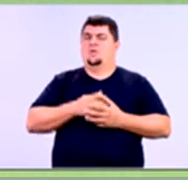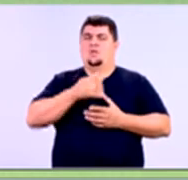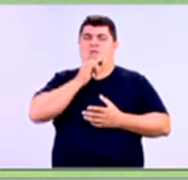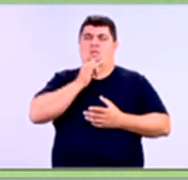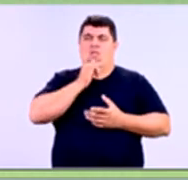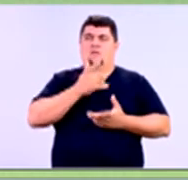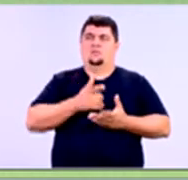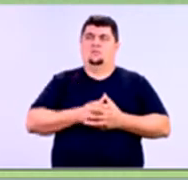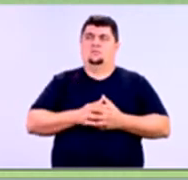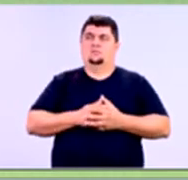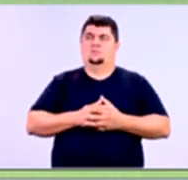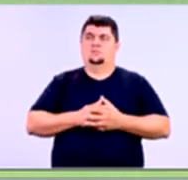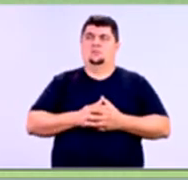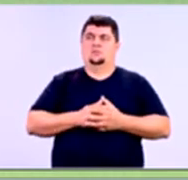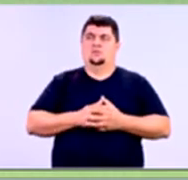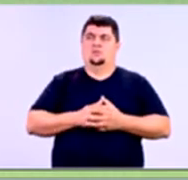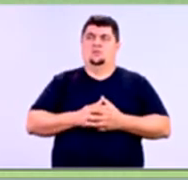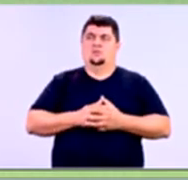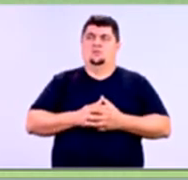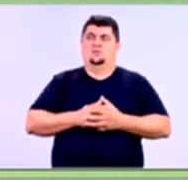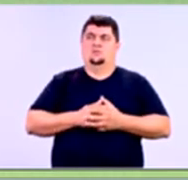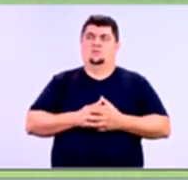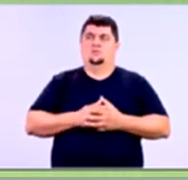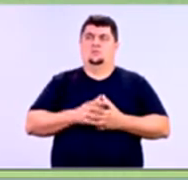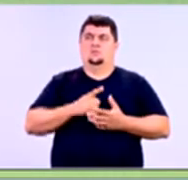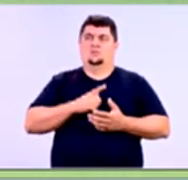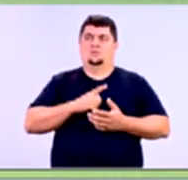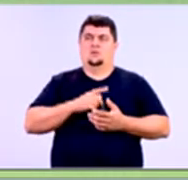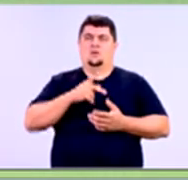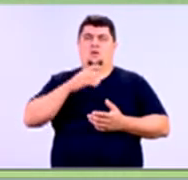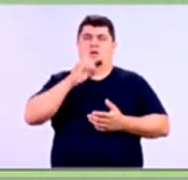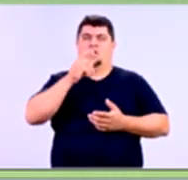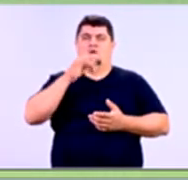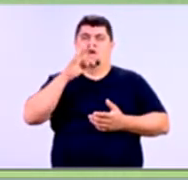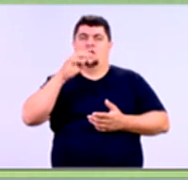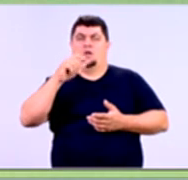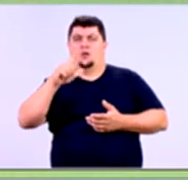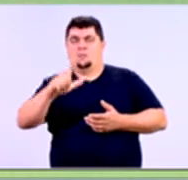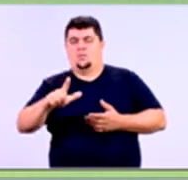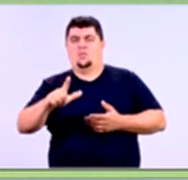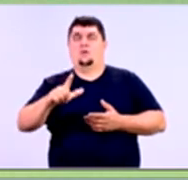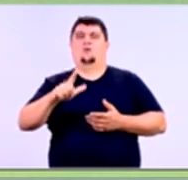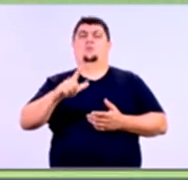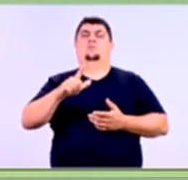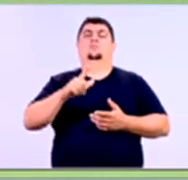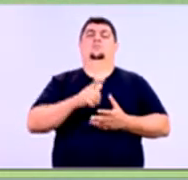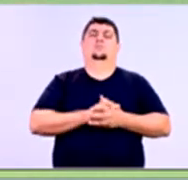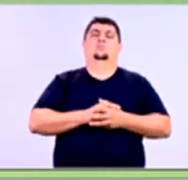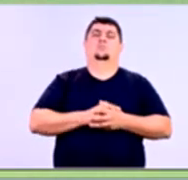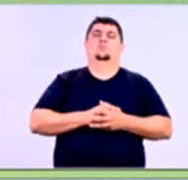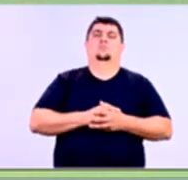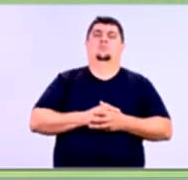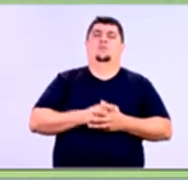O capital garantidor também você pode determinar através da ficha de cadastro. Capital garantidor.